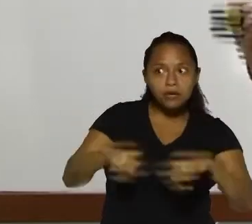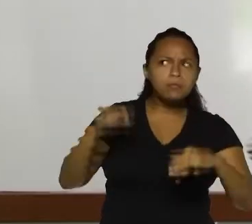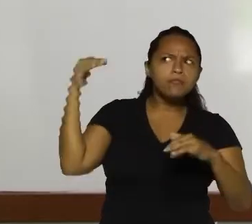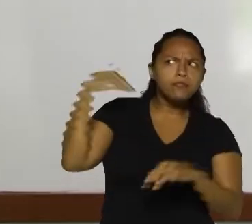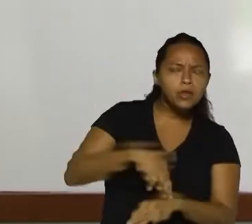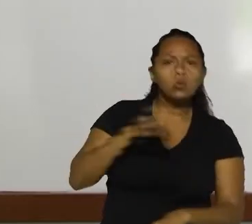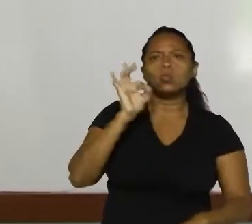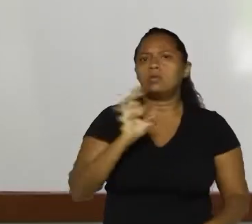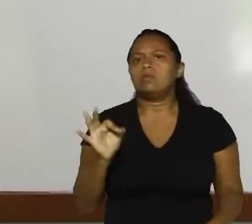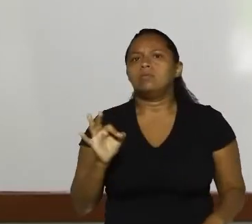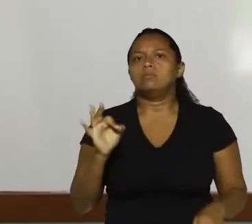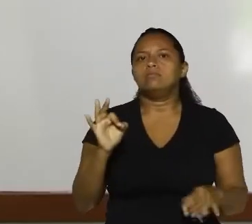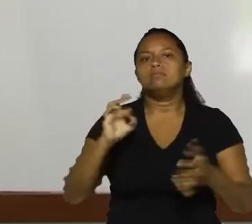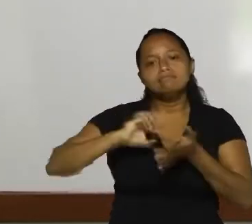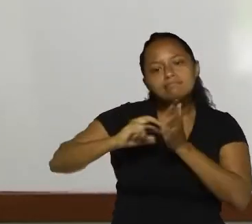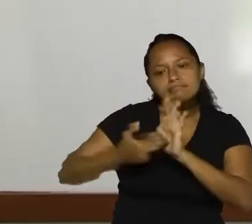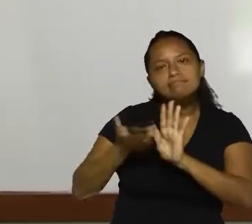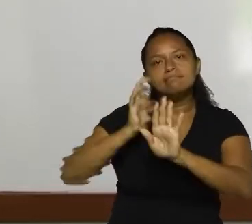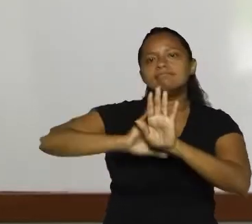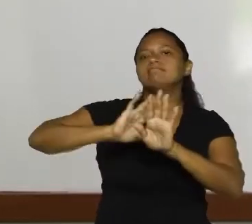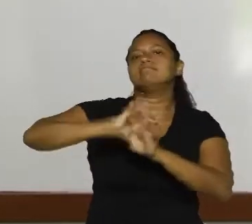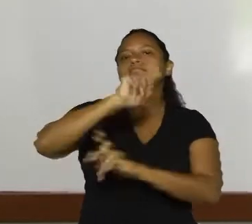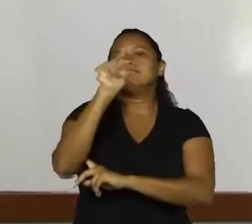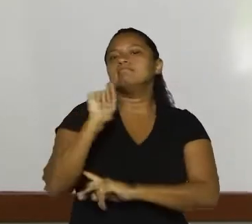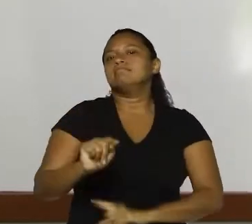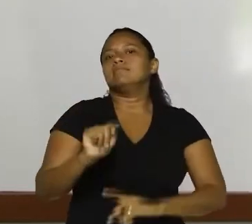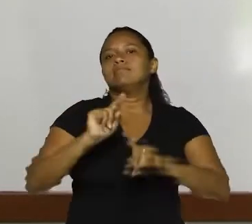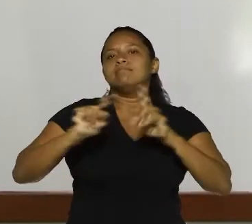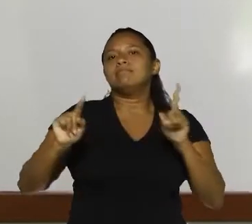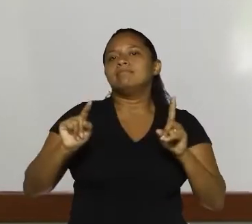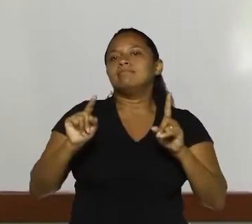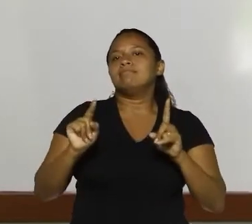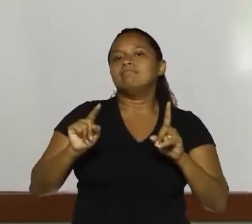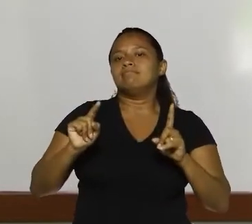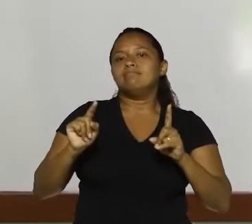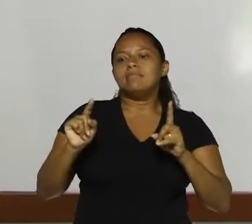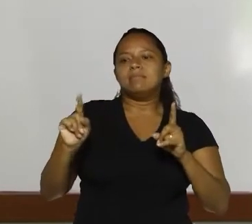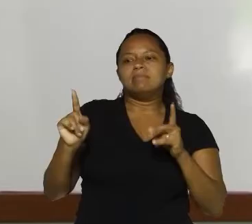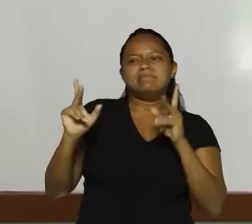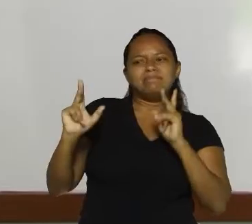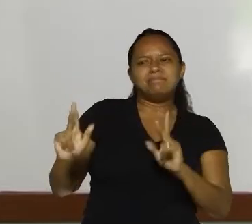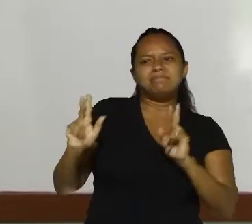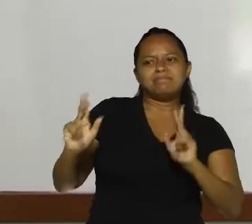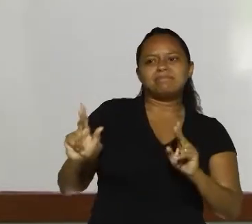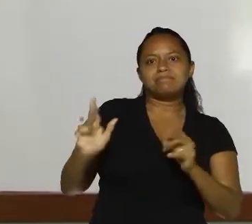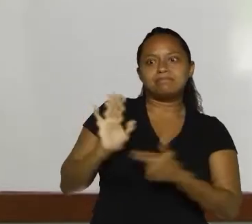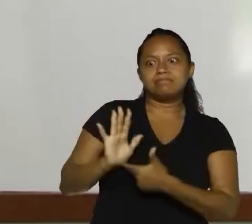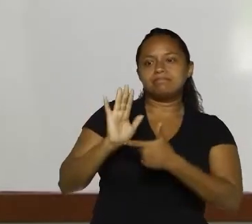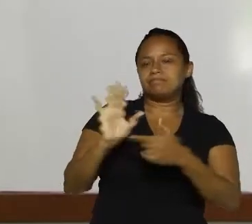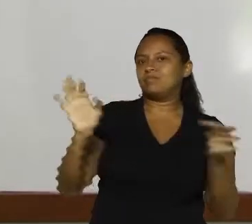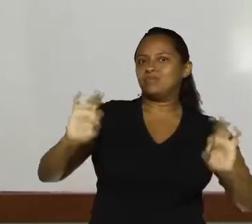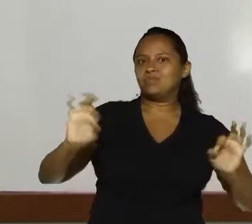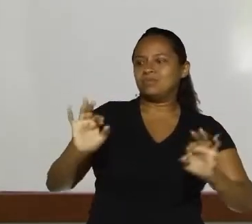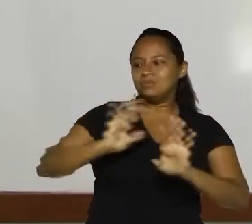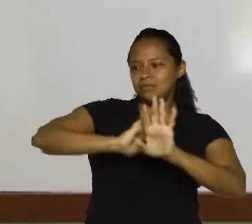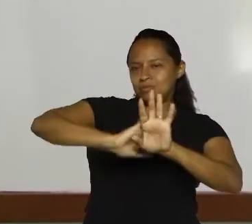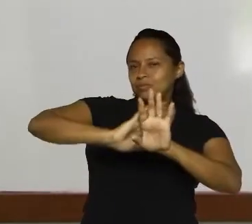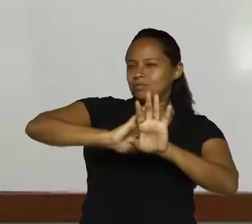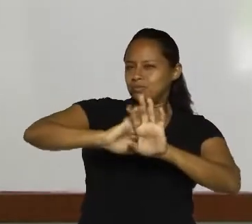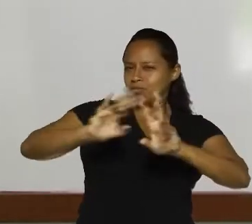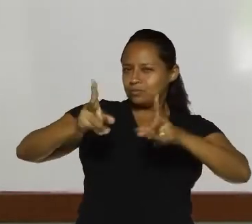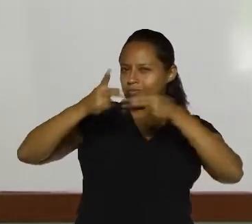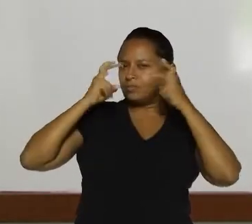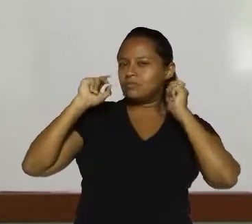eu tenho uma interrogativa. Só que ela não é feita do modo mais padrão, mais explícito. Então, nós temos aqui